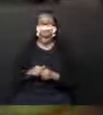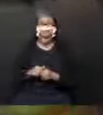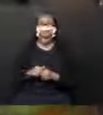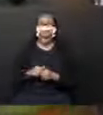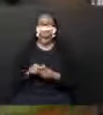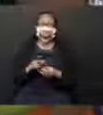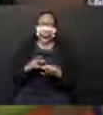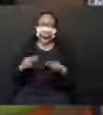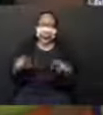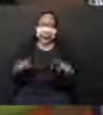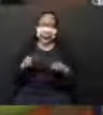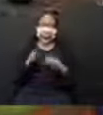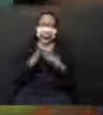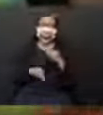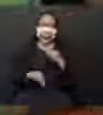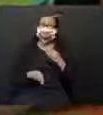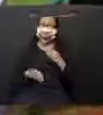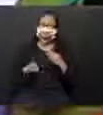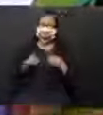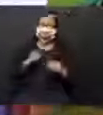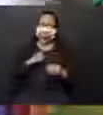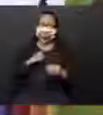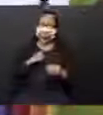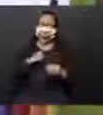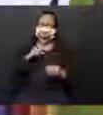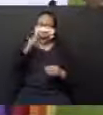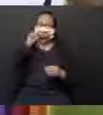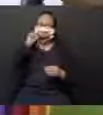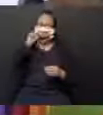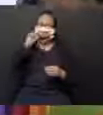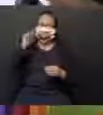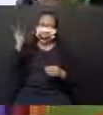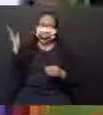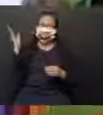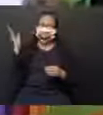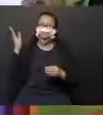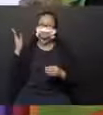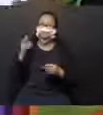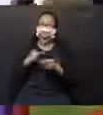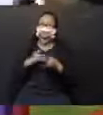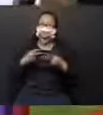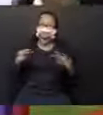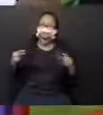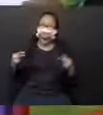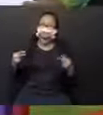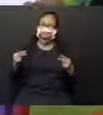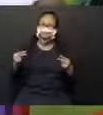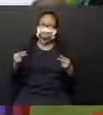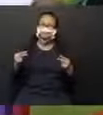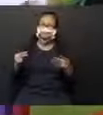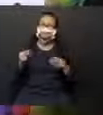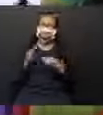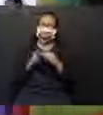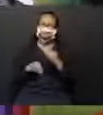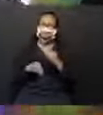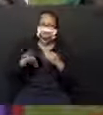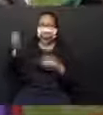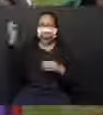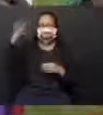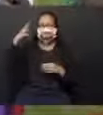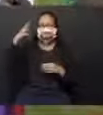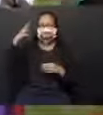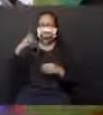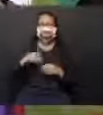Aqui aparece um pássaro. E esse pássaro seria o quê? O nosso objeto opaco, que bloqueia a luz. E